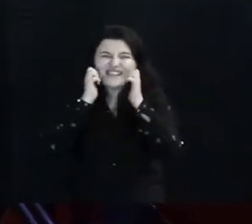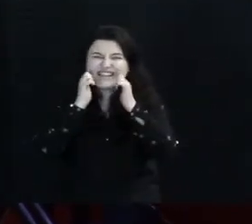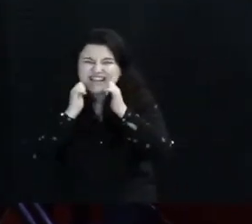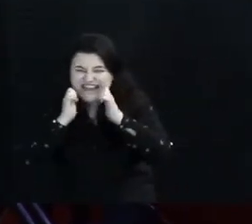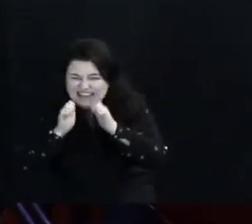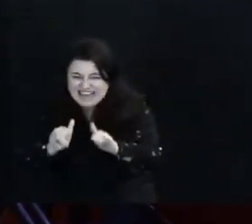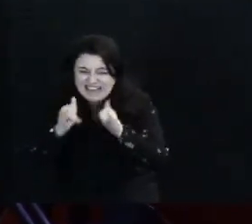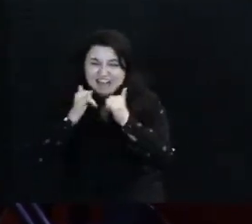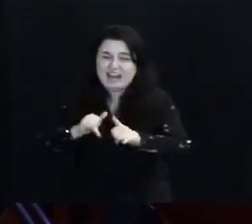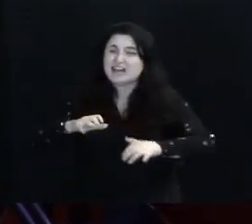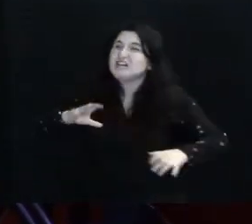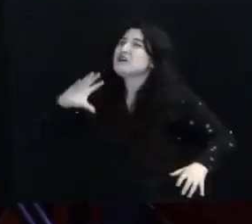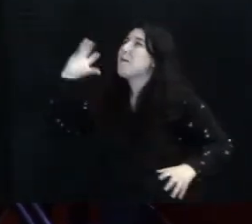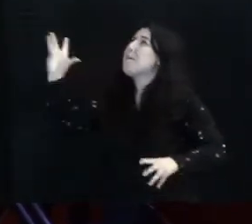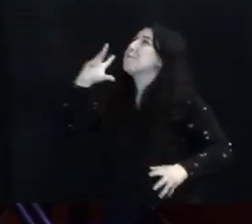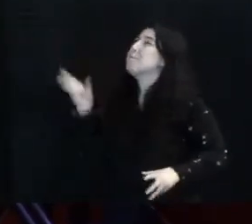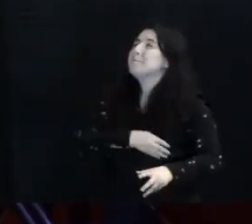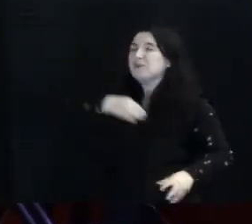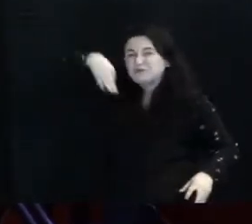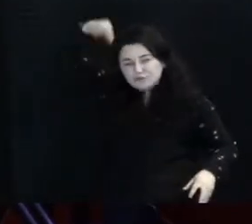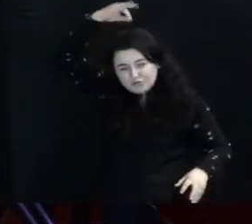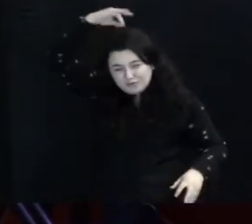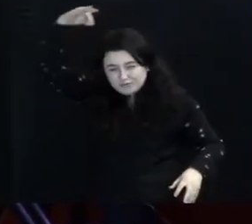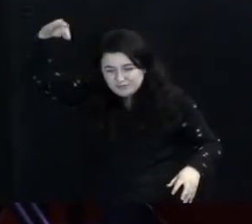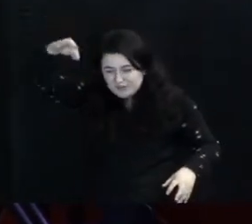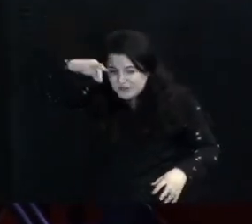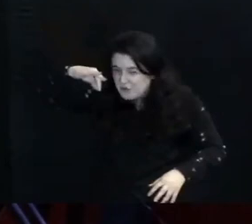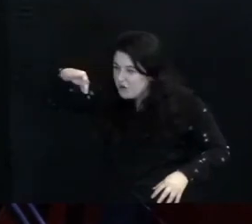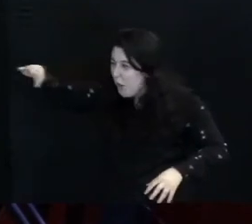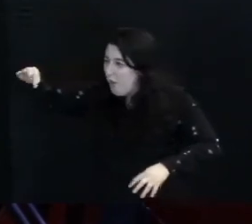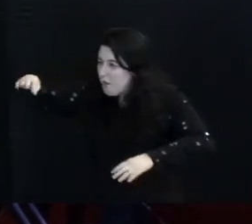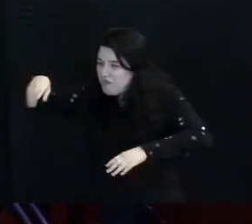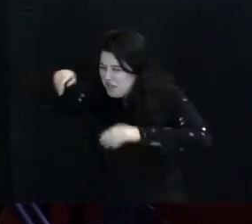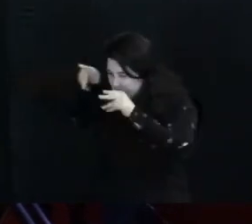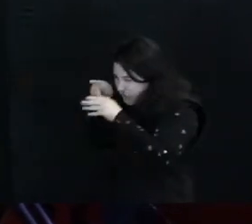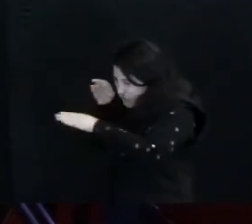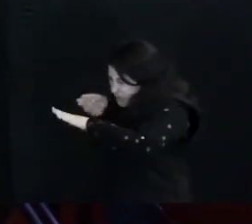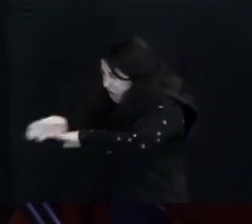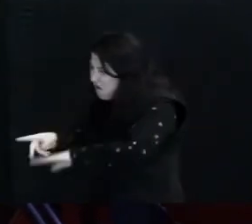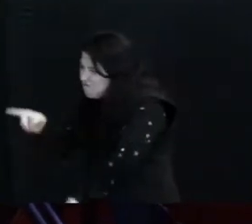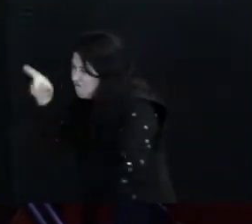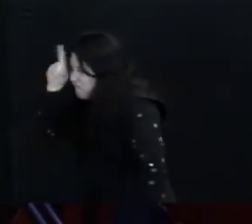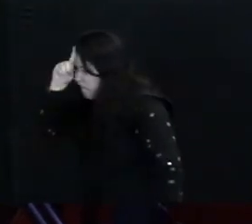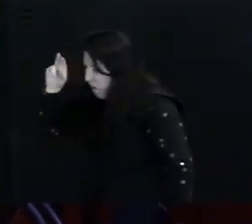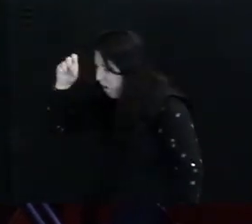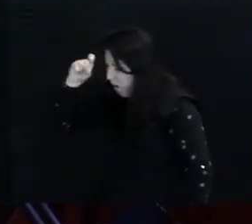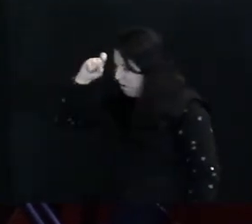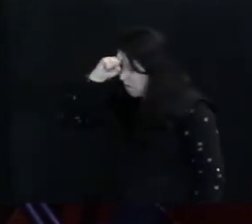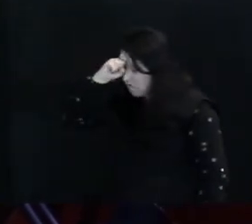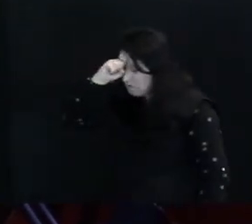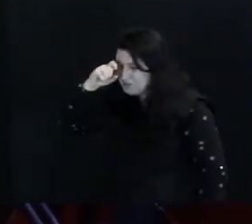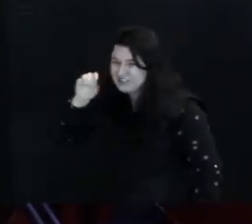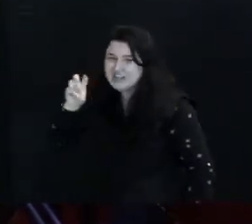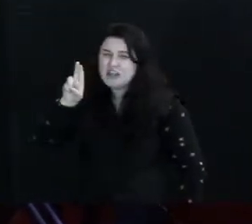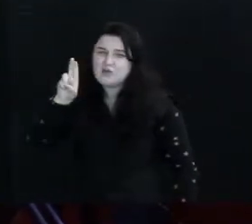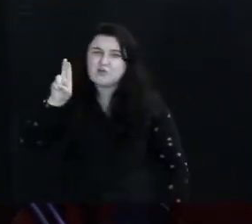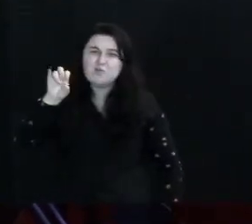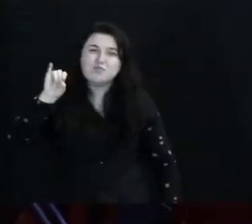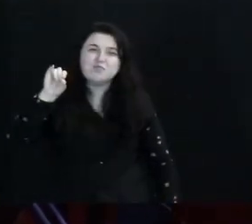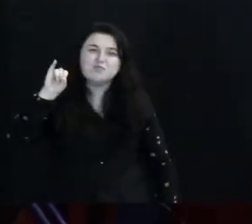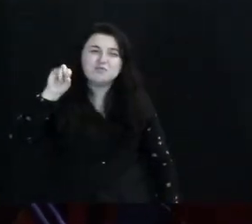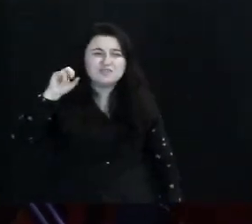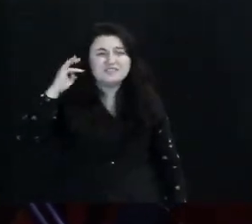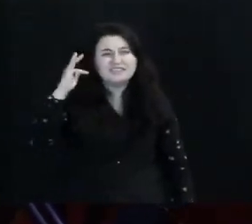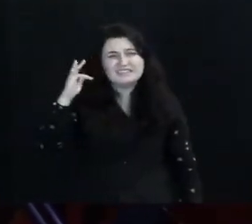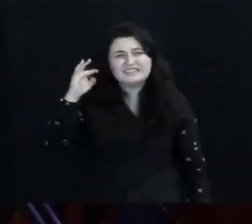Espírito de Deus Ele entra agora nessa UTI Ele renova as suas forças, pastor Ele abre os